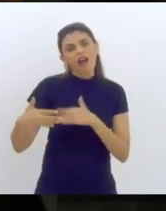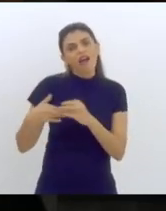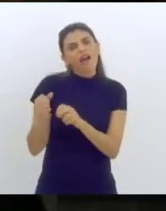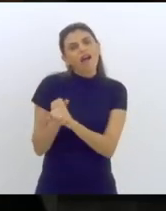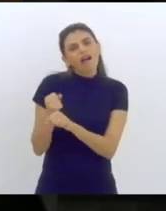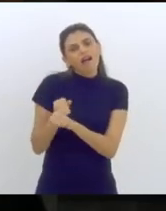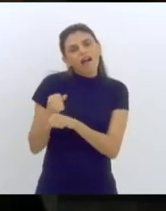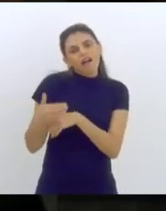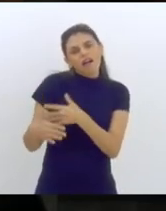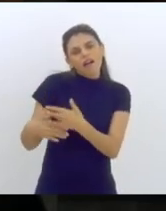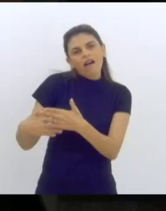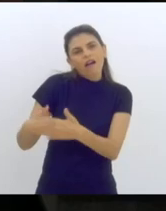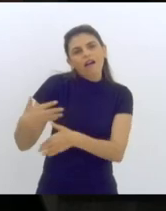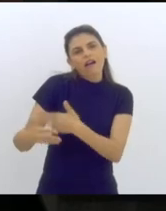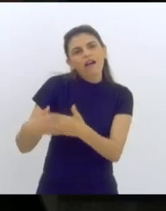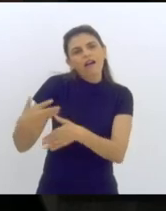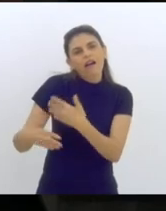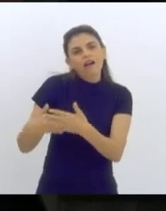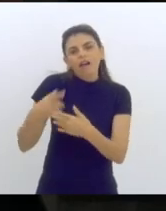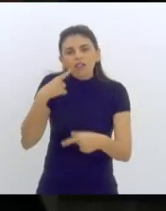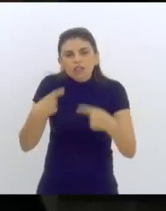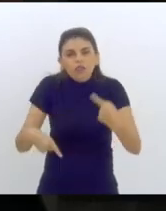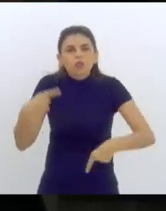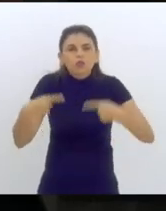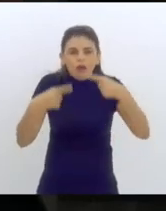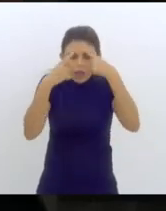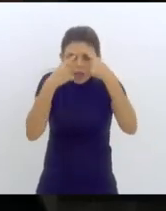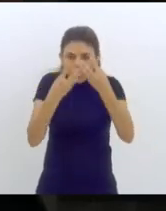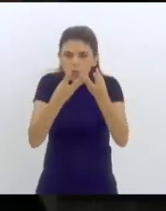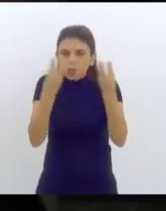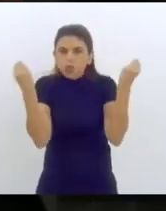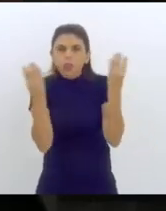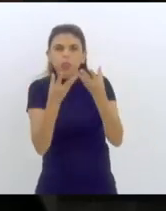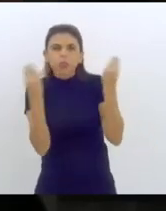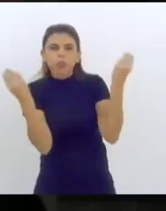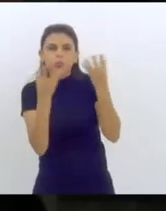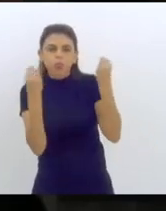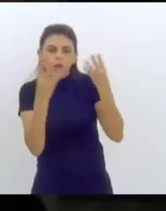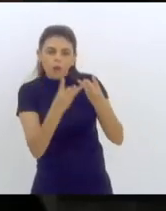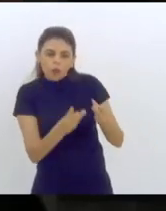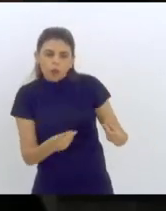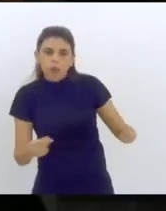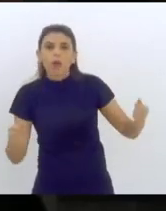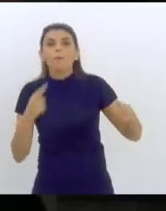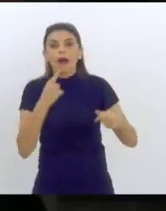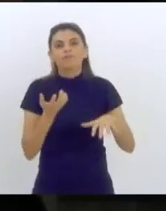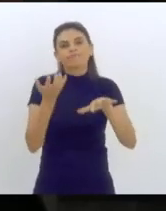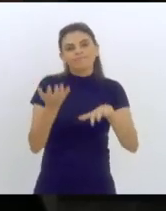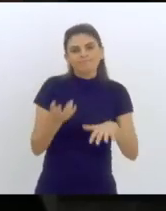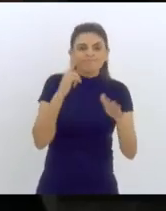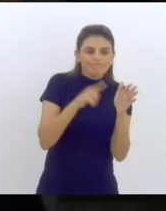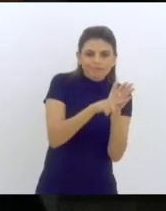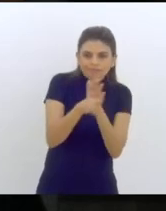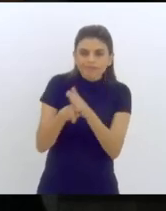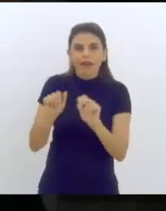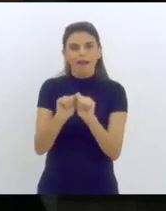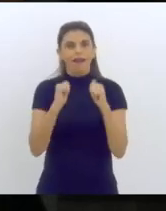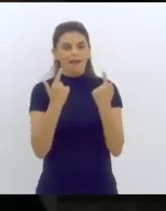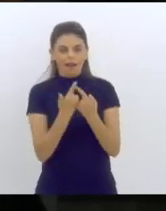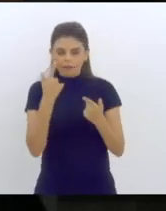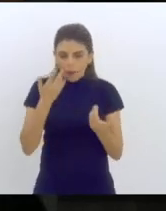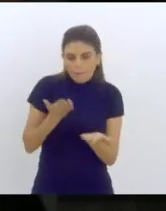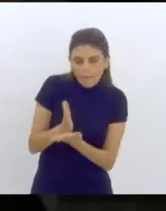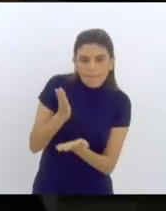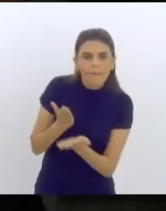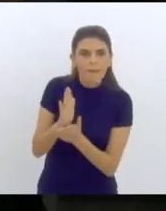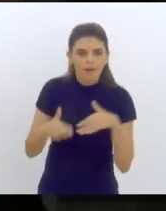evidencia-se que essa discussão passará pelo Parlamento. E o plano, de